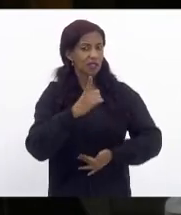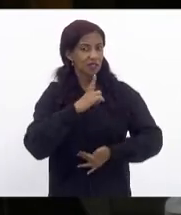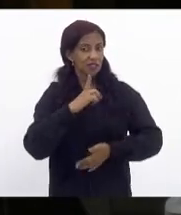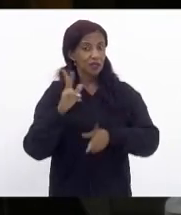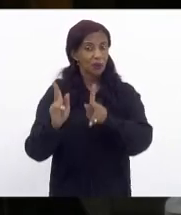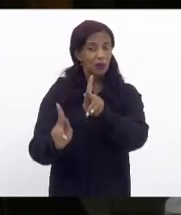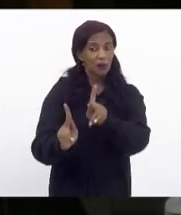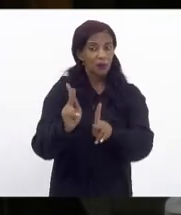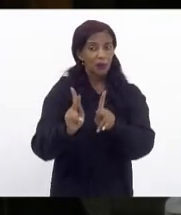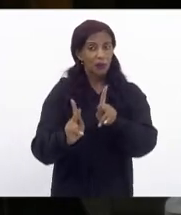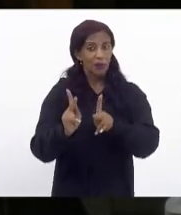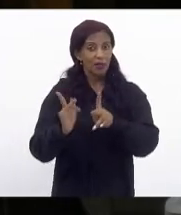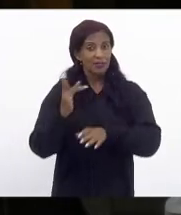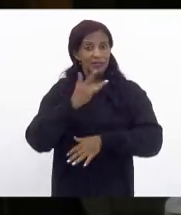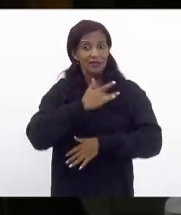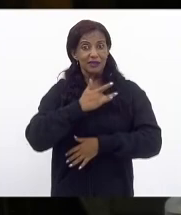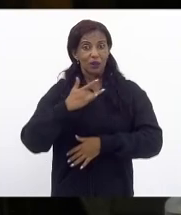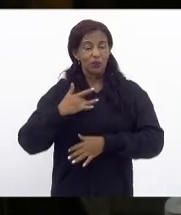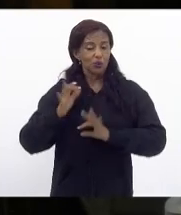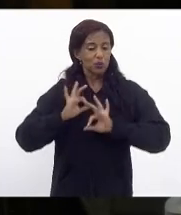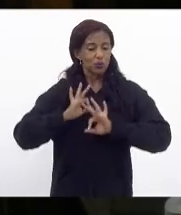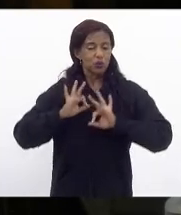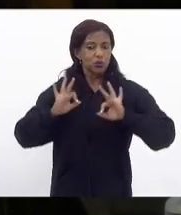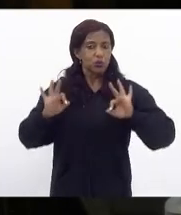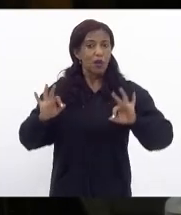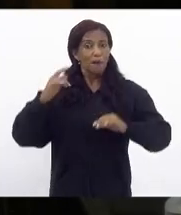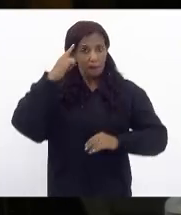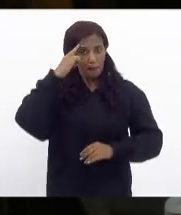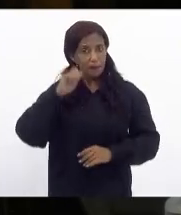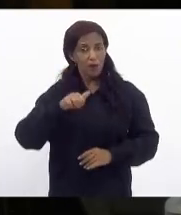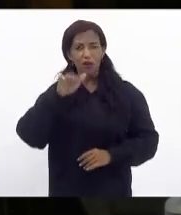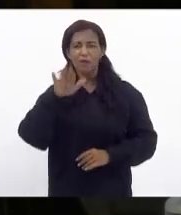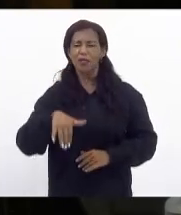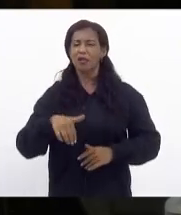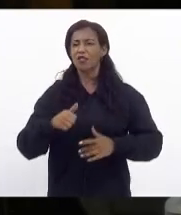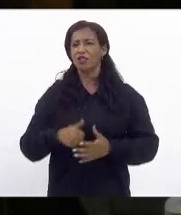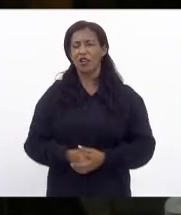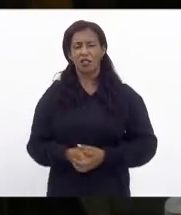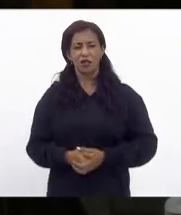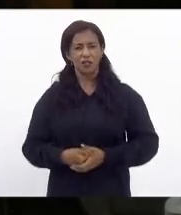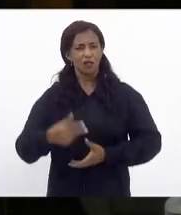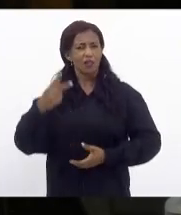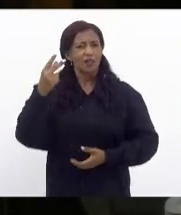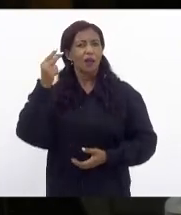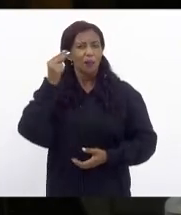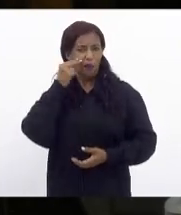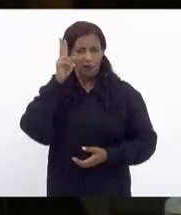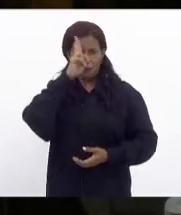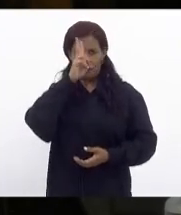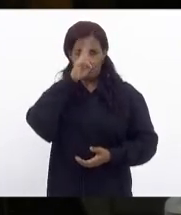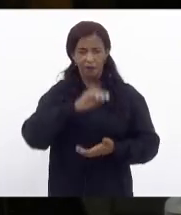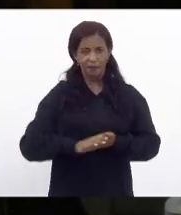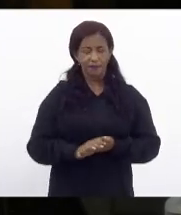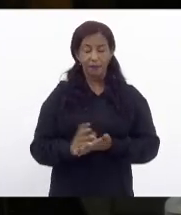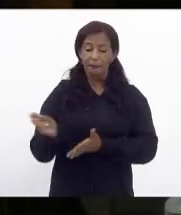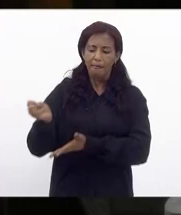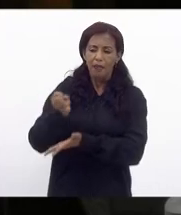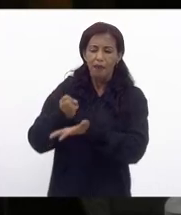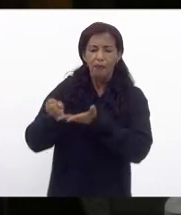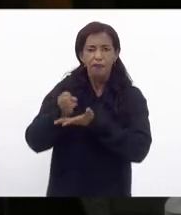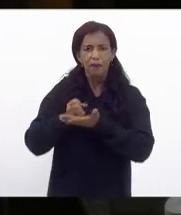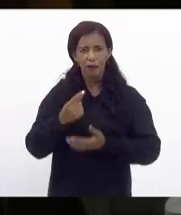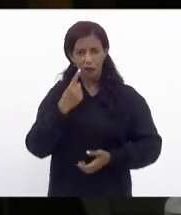população muito mais sadia porque pensa bem deputada Mônica de lembrar basicamente